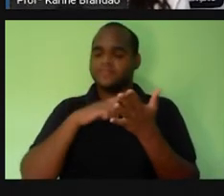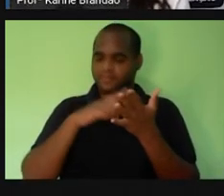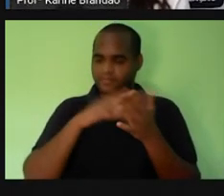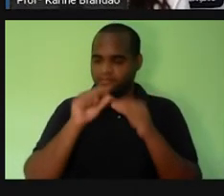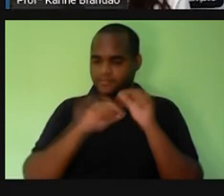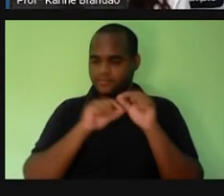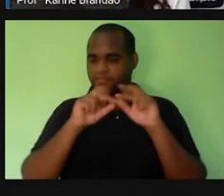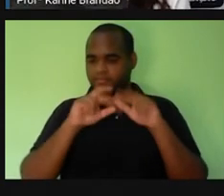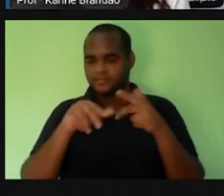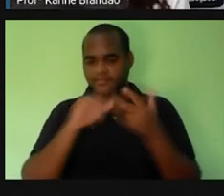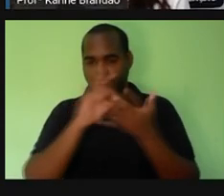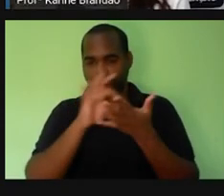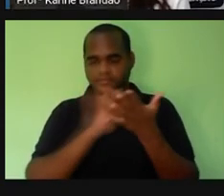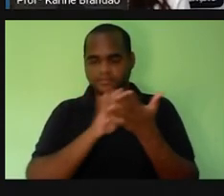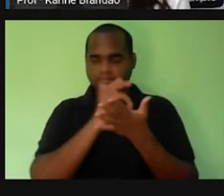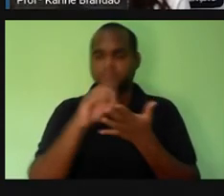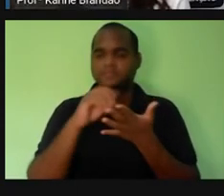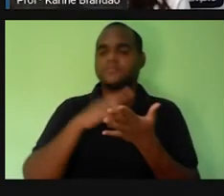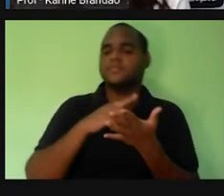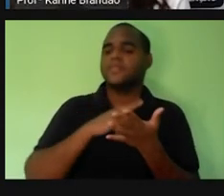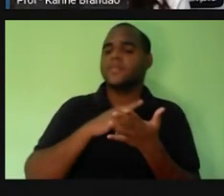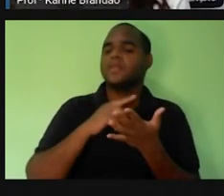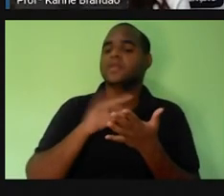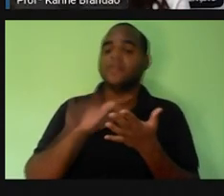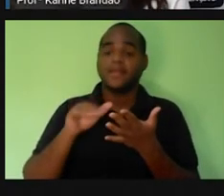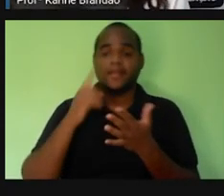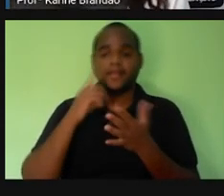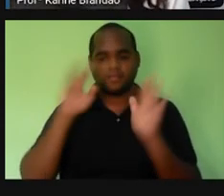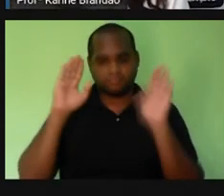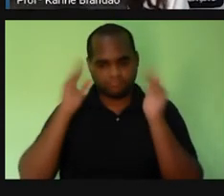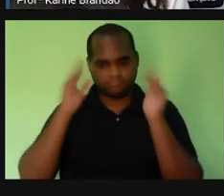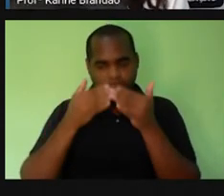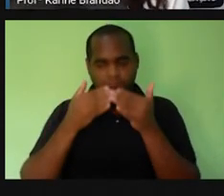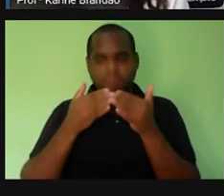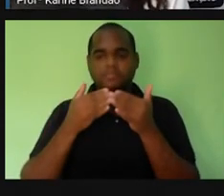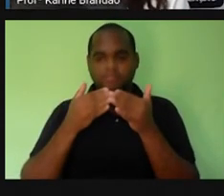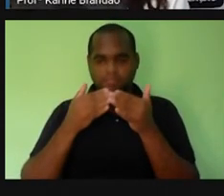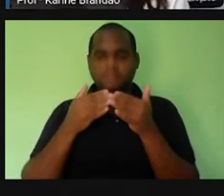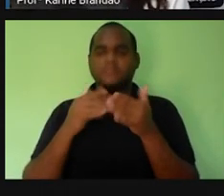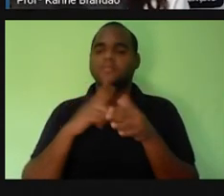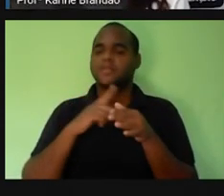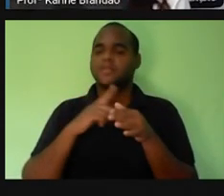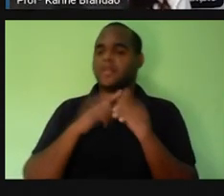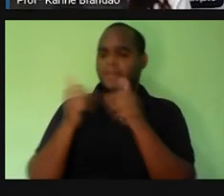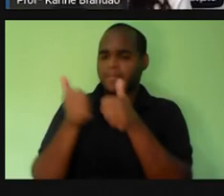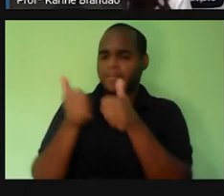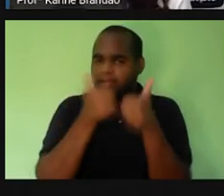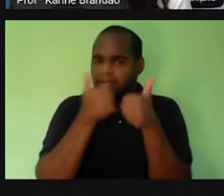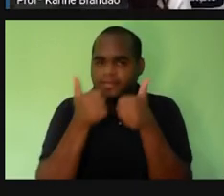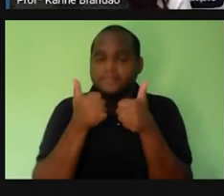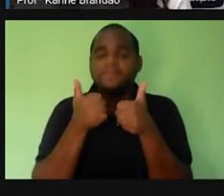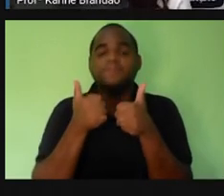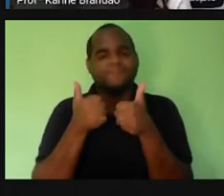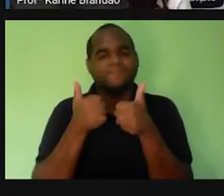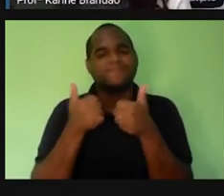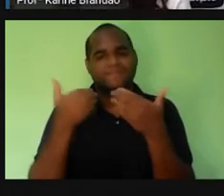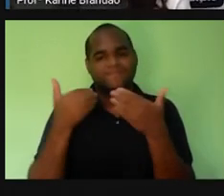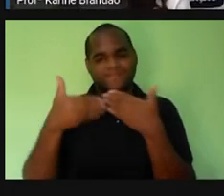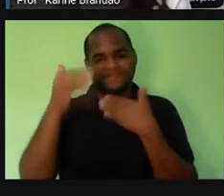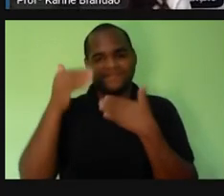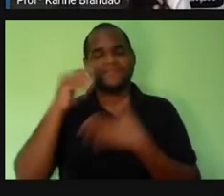organização celular pra exercer uma determinada função. Tudo certo? Tudo beleza até aqui? Então, vamos lá.